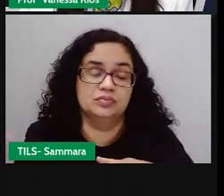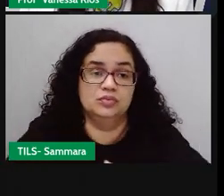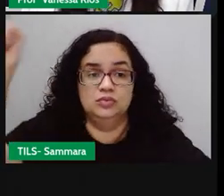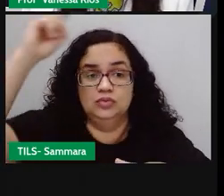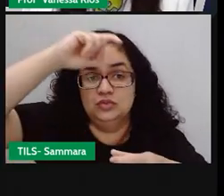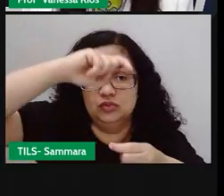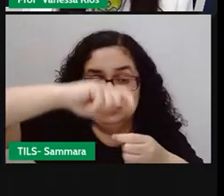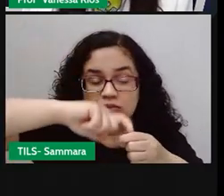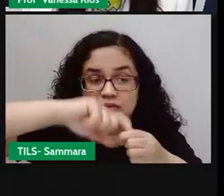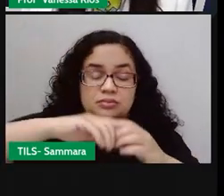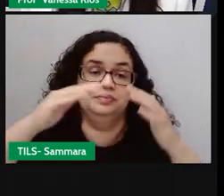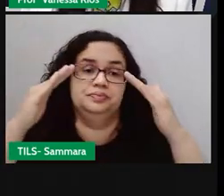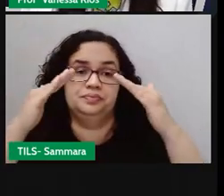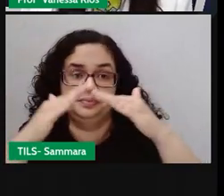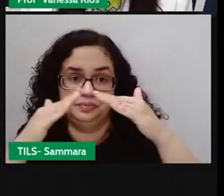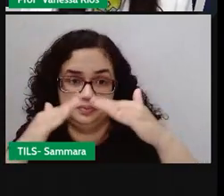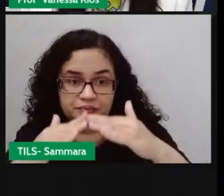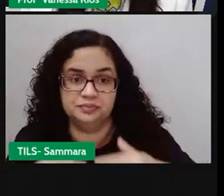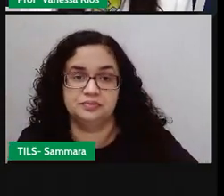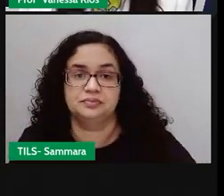voltar para casa.